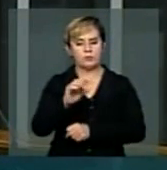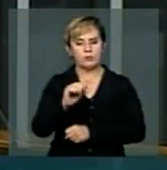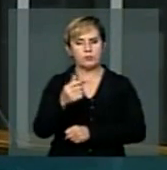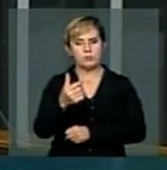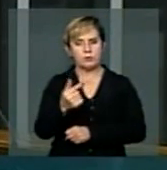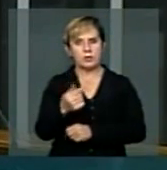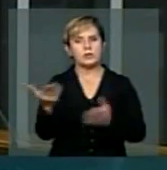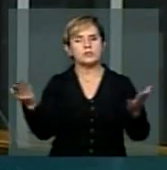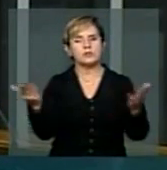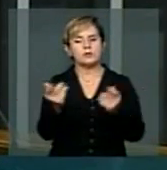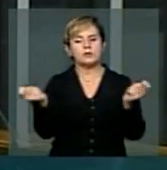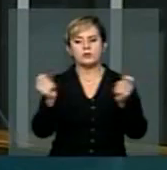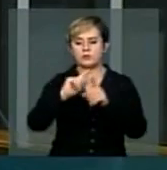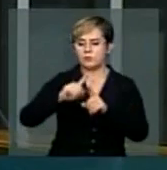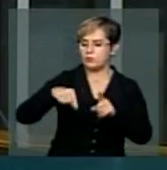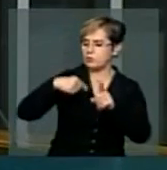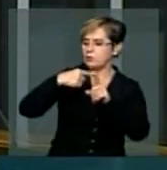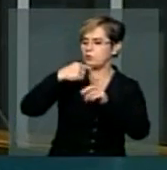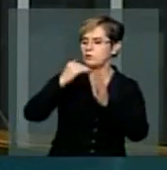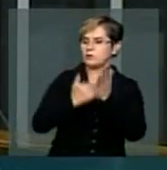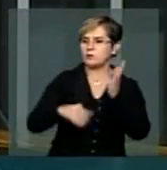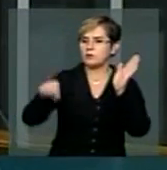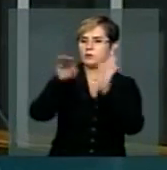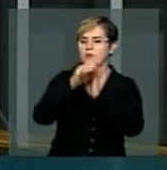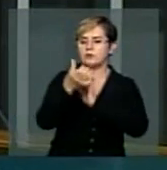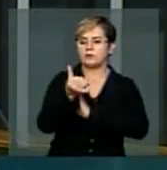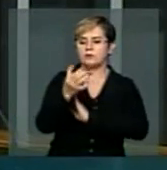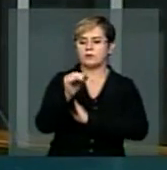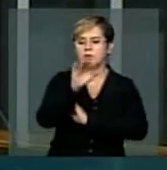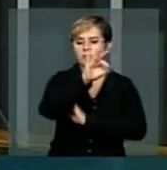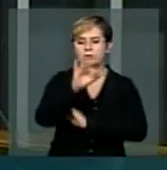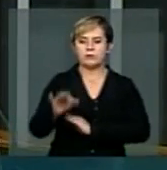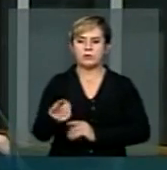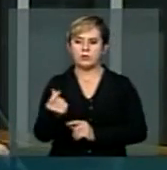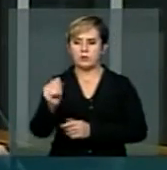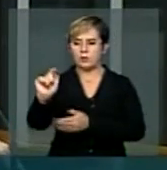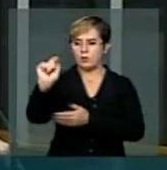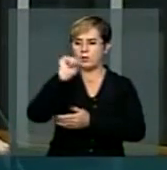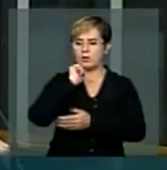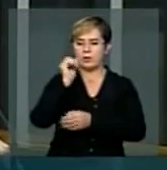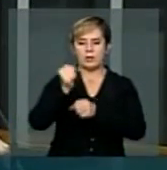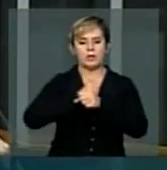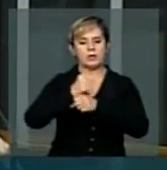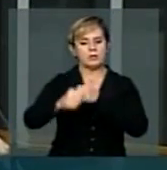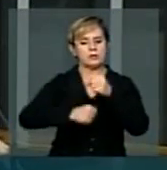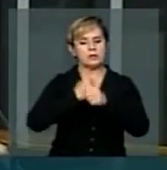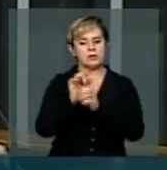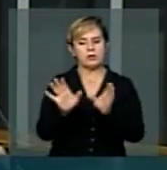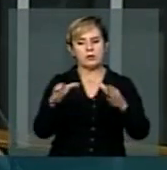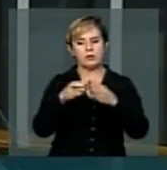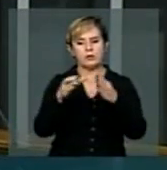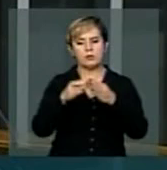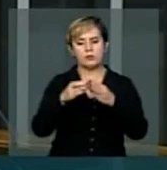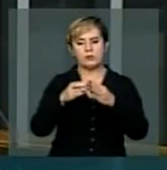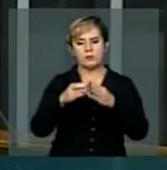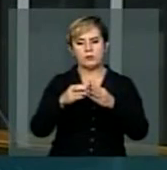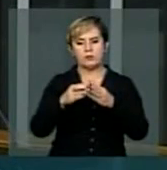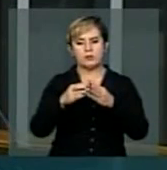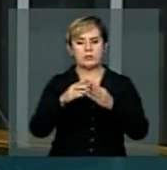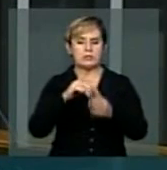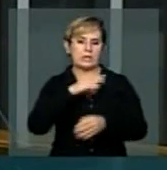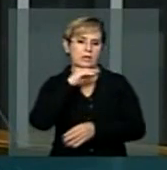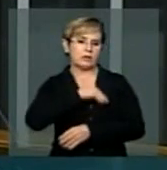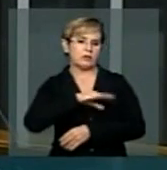a 60% da renda anual da chamada classe C, com renda mensal entre 2